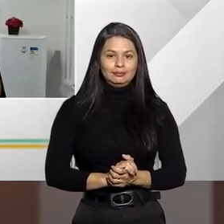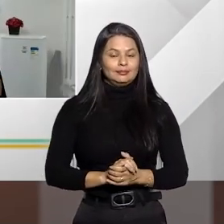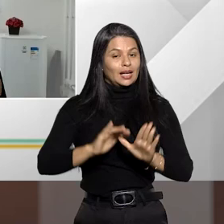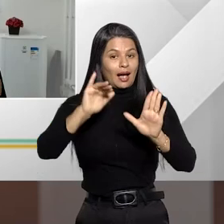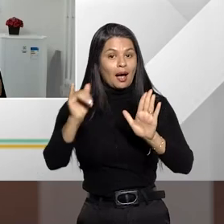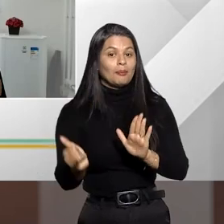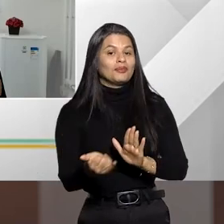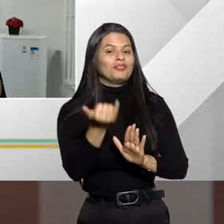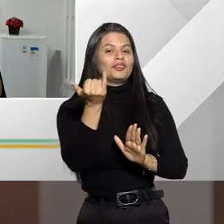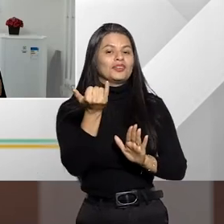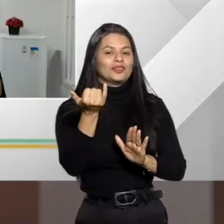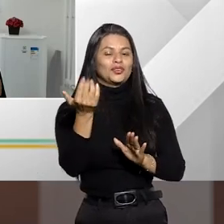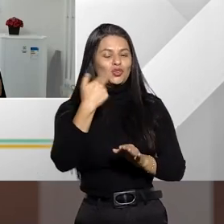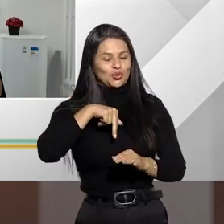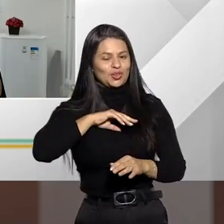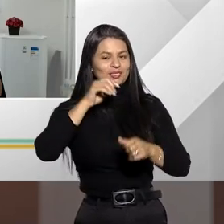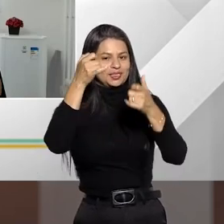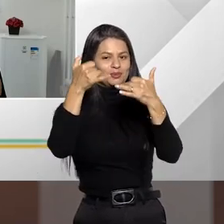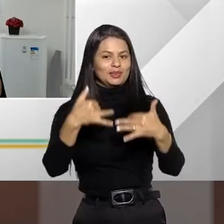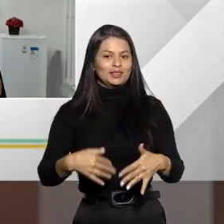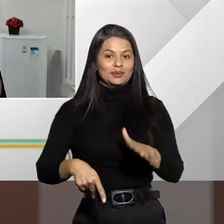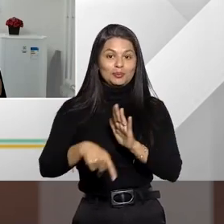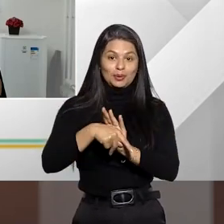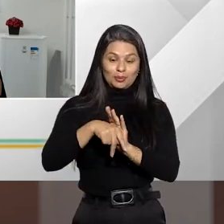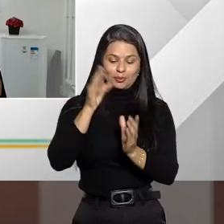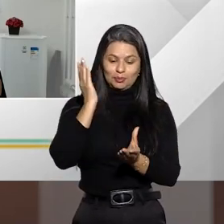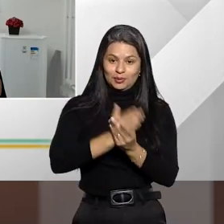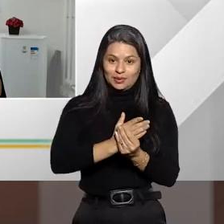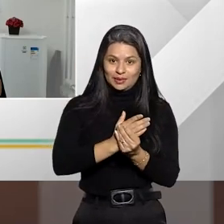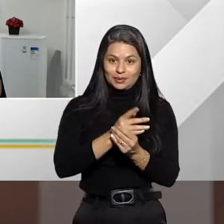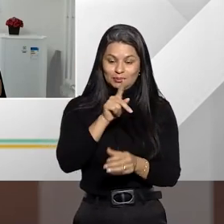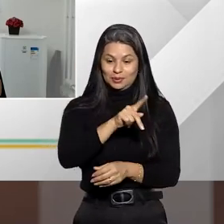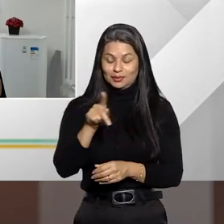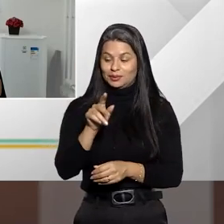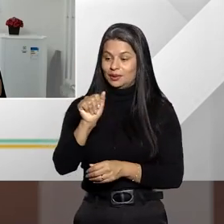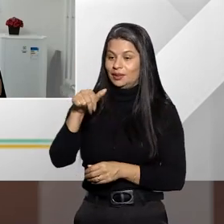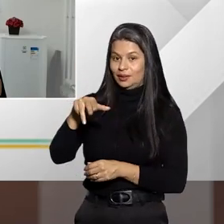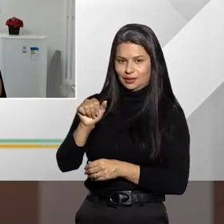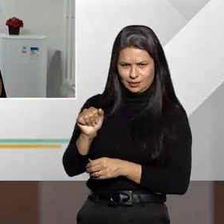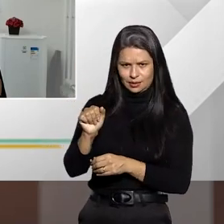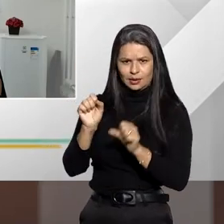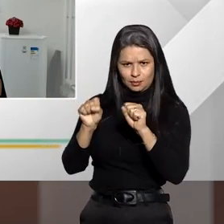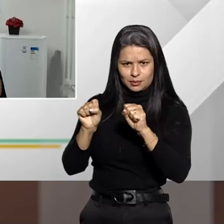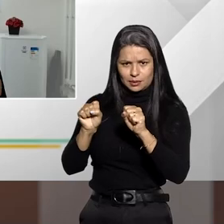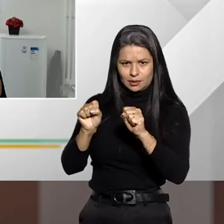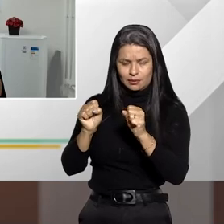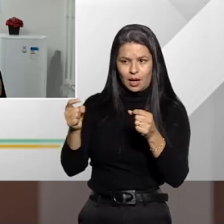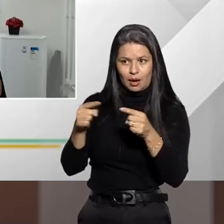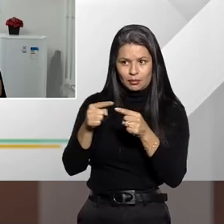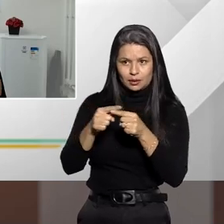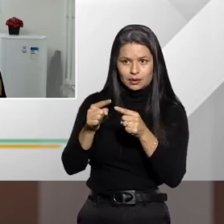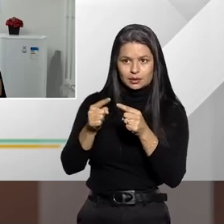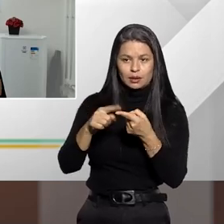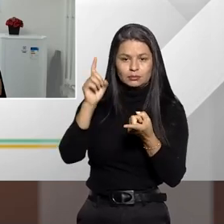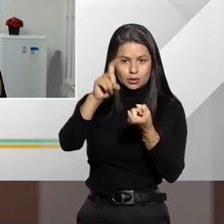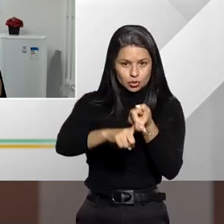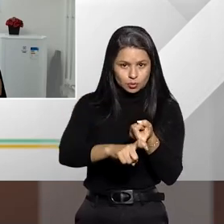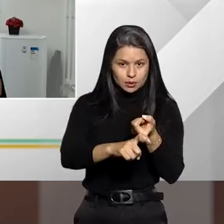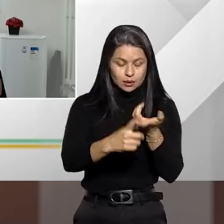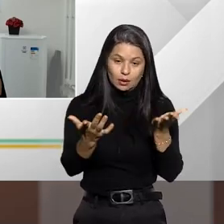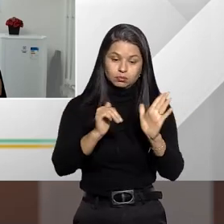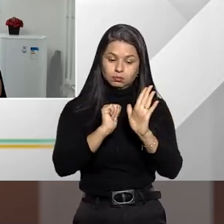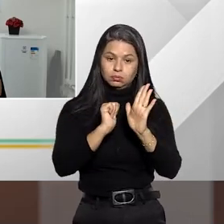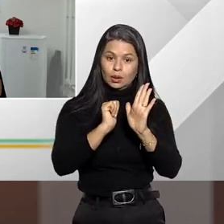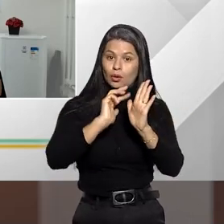Aproveitando que a gente está falando de suspensão condicional do processo, professora Ana, é possível, então, a aplicação dessa suspensão para o caso de concurso material?